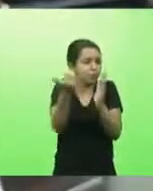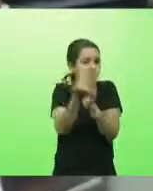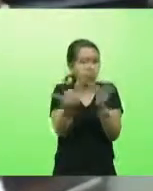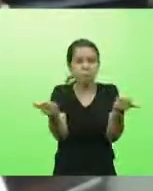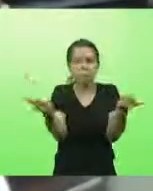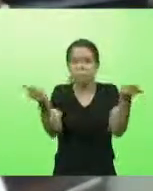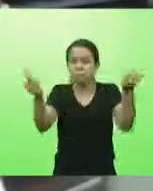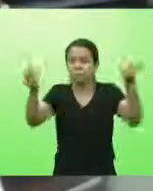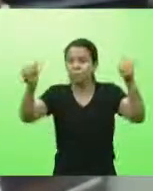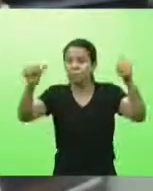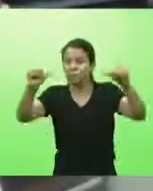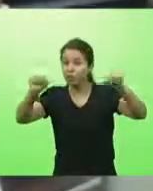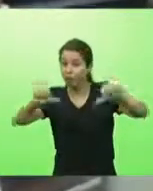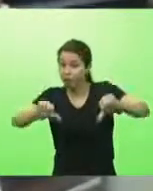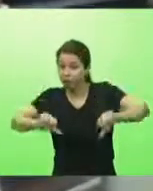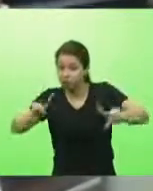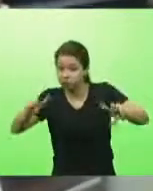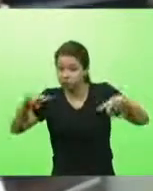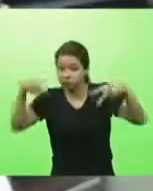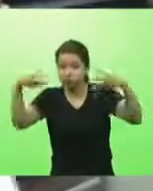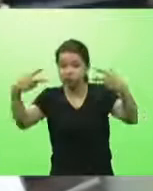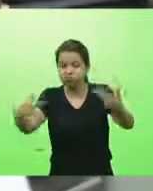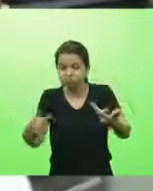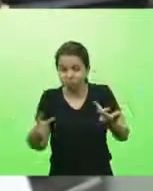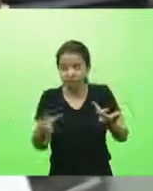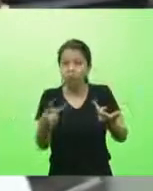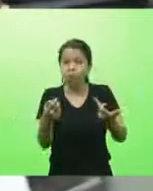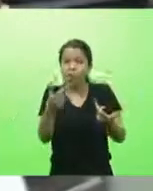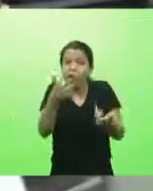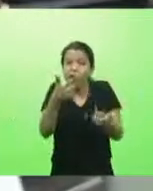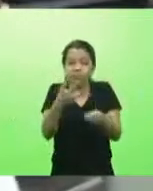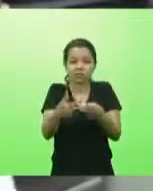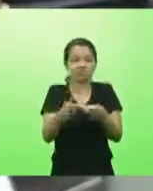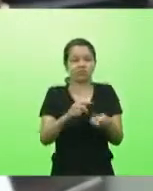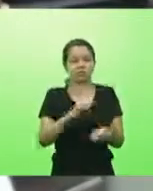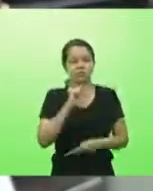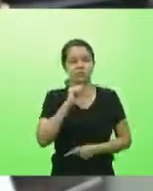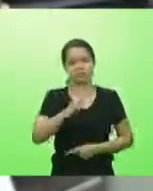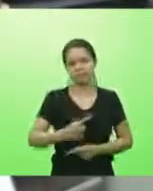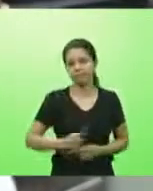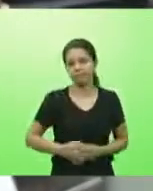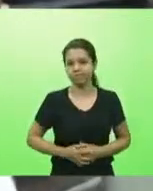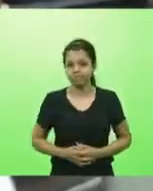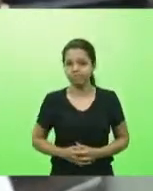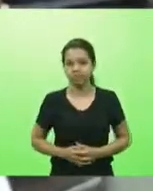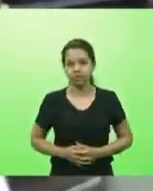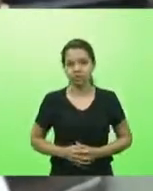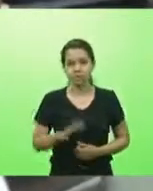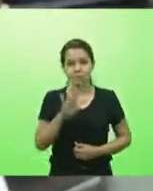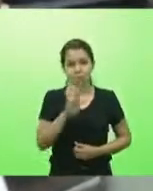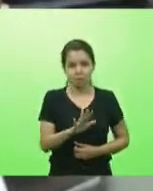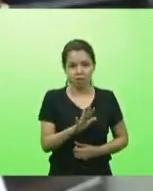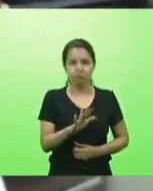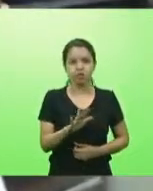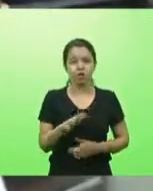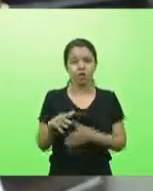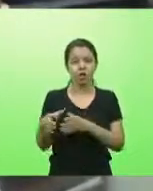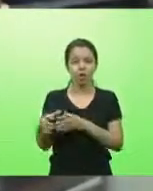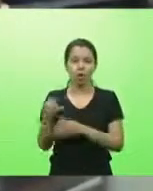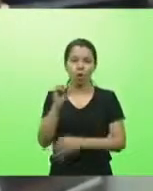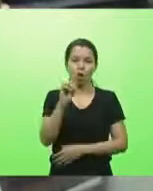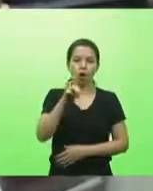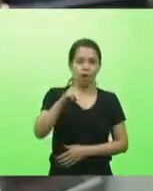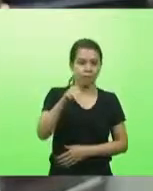quase que imbatíveis se nós não juntarmos forças mas conforme a Organização Mundial de Saúde